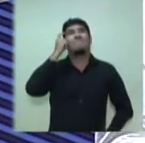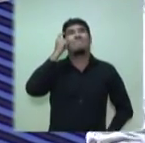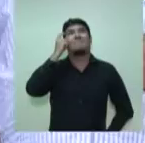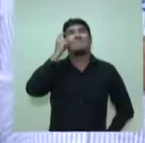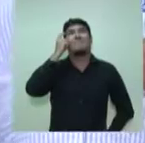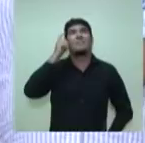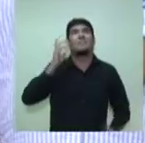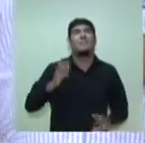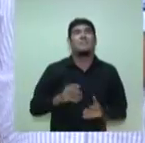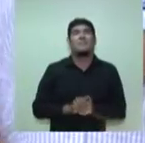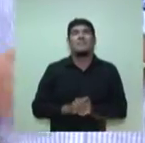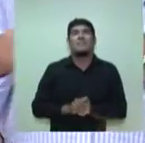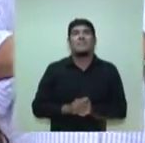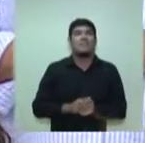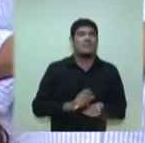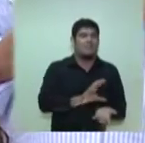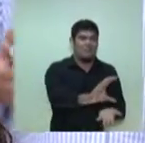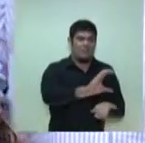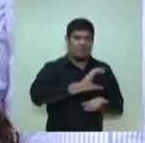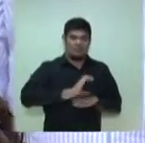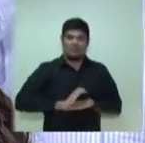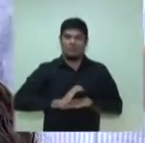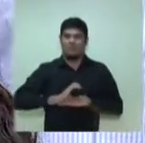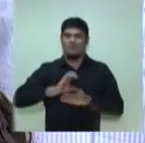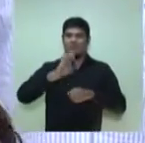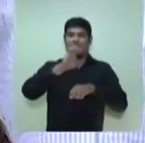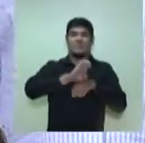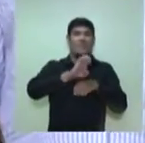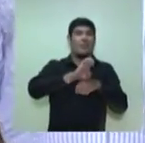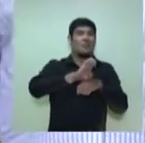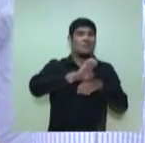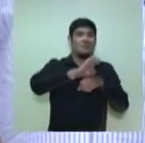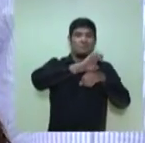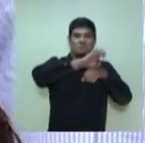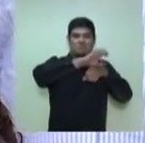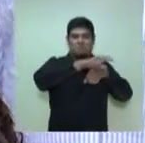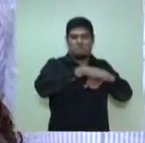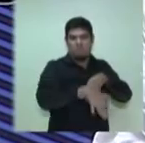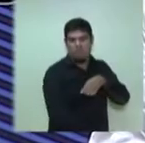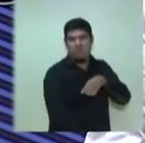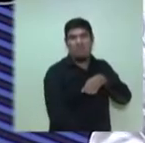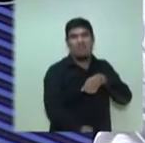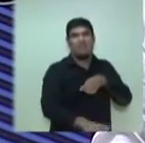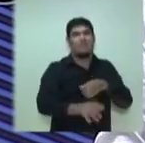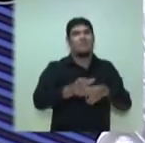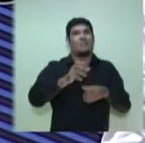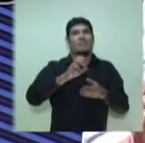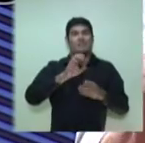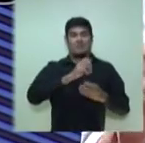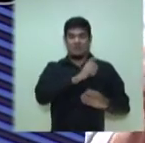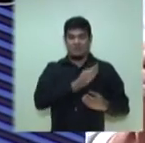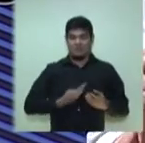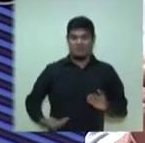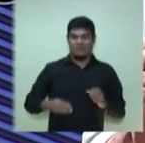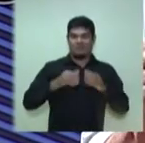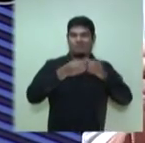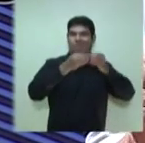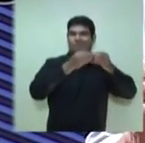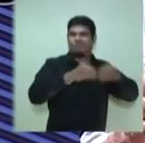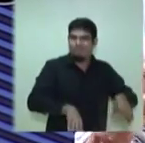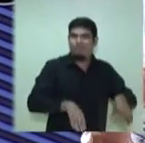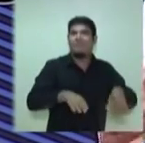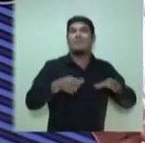perspectiva de arrecadação, porque a arrecadação do Estado desabava, a arrecadação do município não desabou, mas perdemos alguma